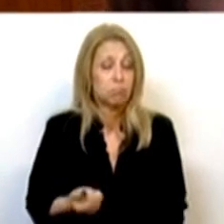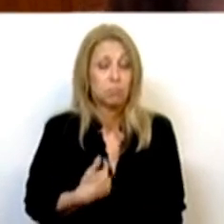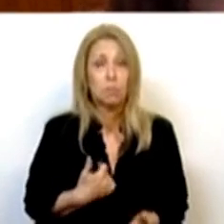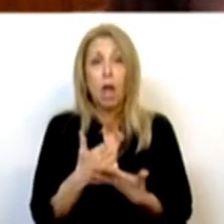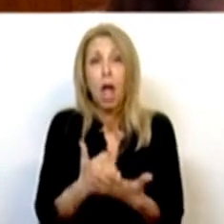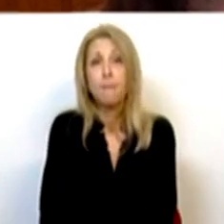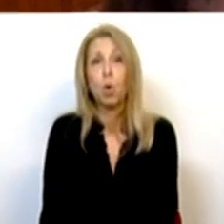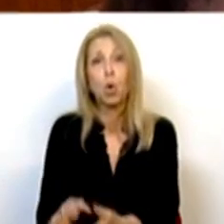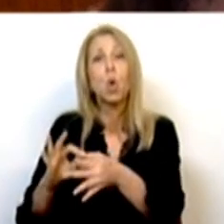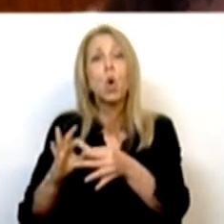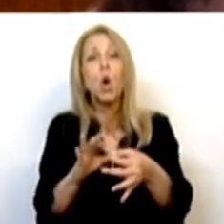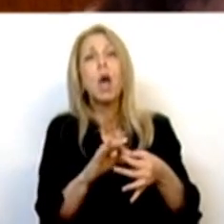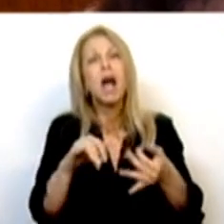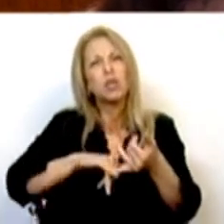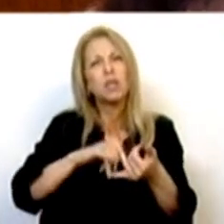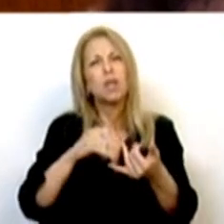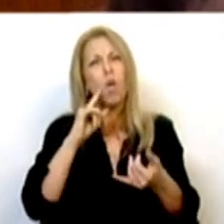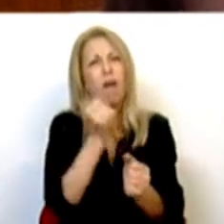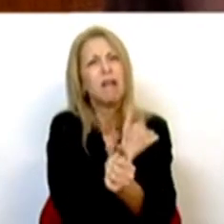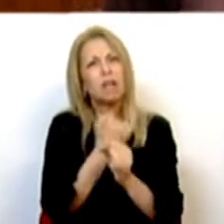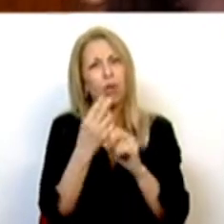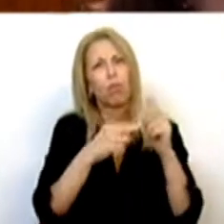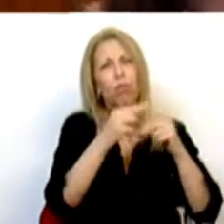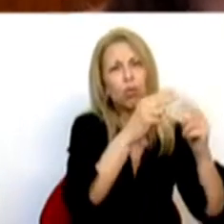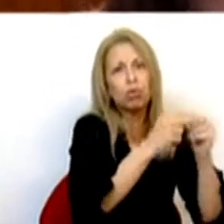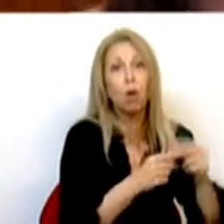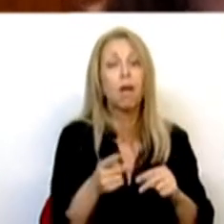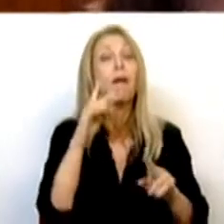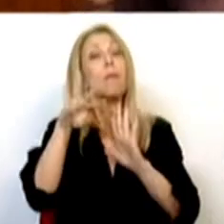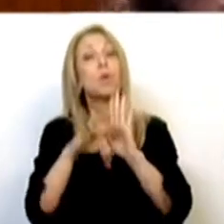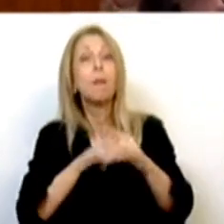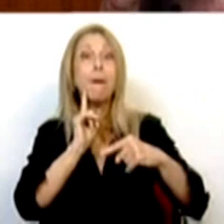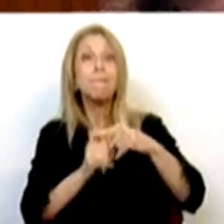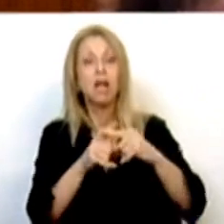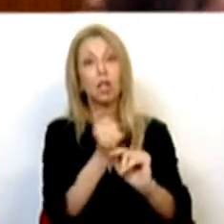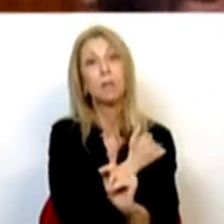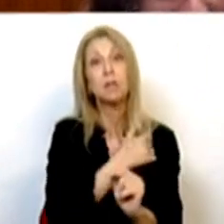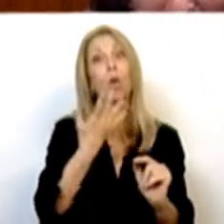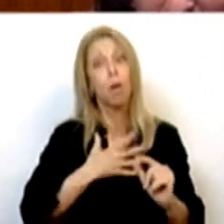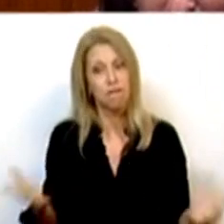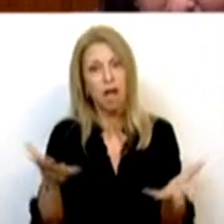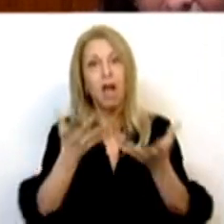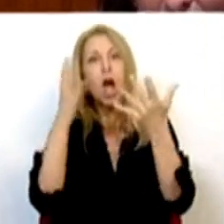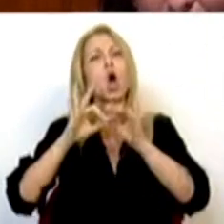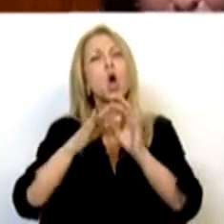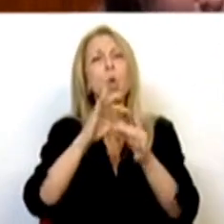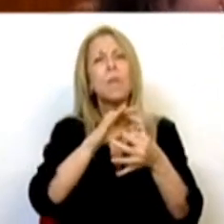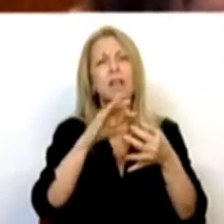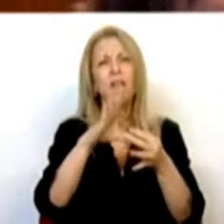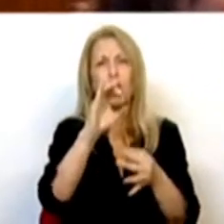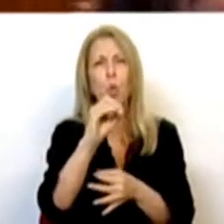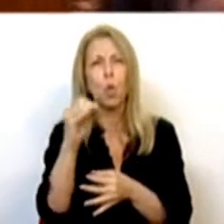apoios às cooperativas, desde há muito tempo, aliás, não é neste programa Mais Habitação e queremos mobilizar as cooperativas, coisa que o PSD apoia no seu programa.